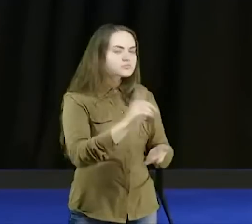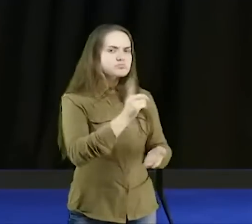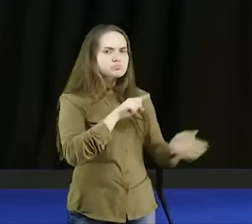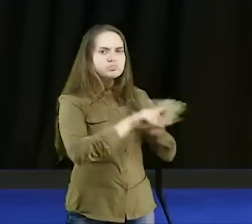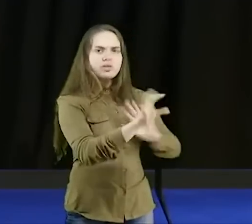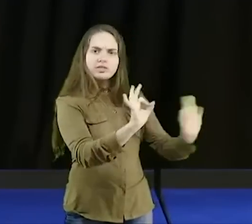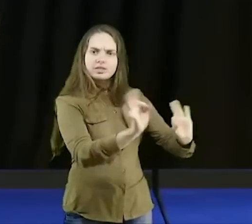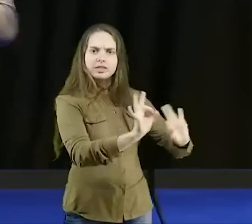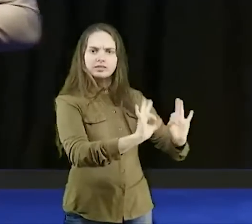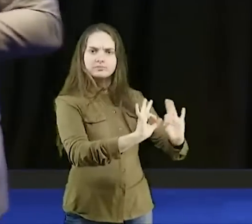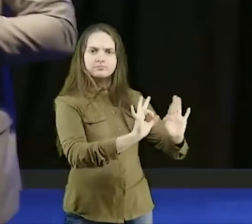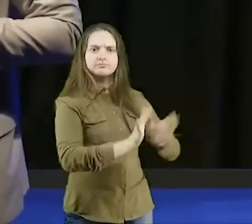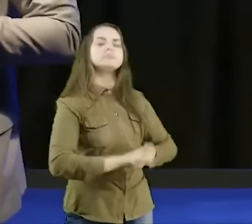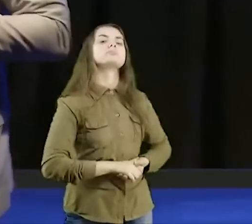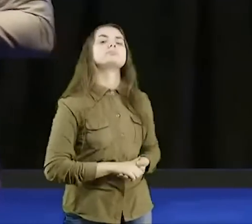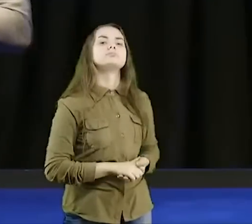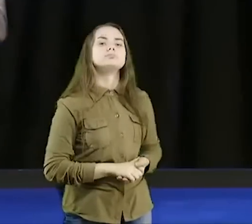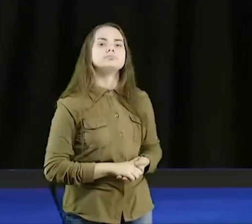cala tua boca e sai, pronto,